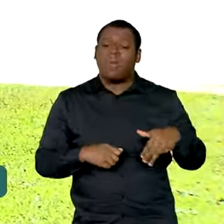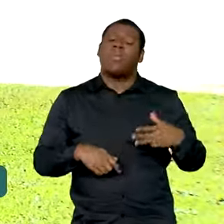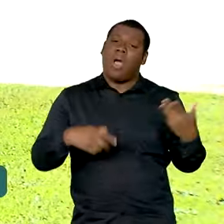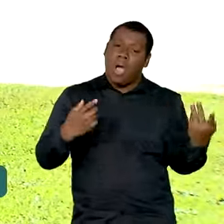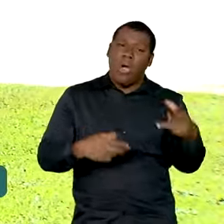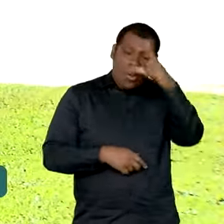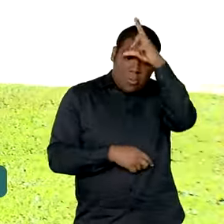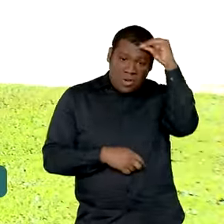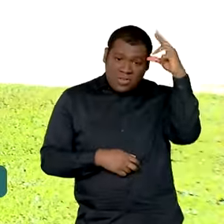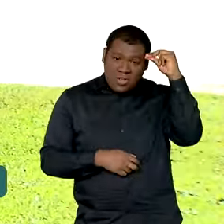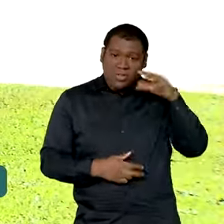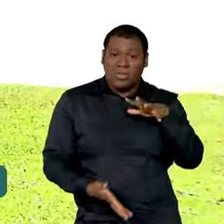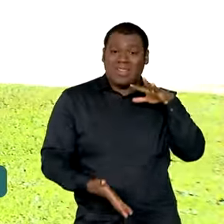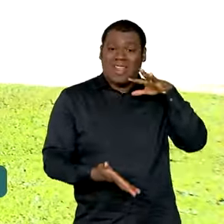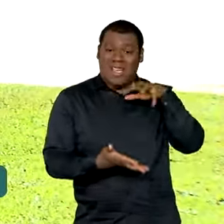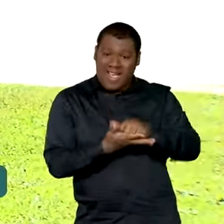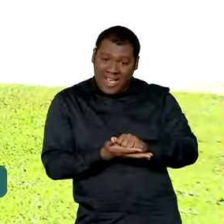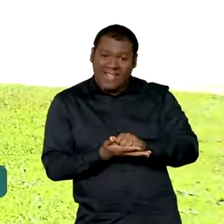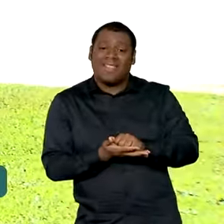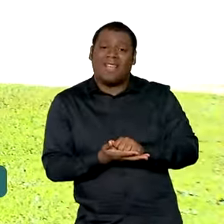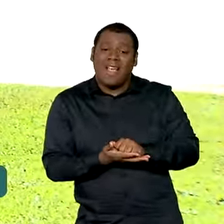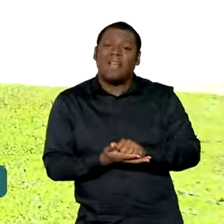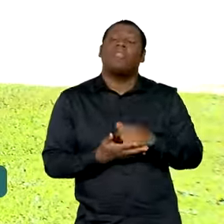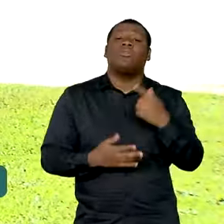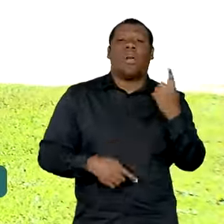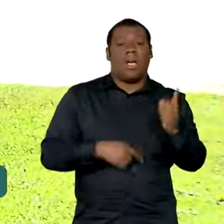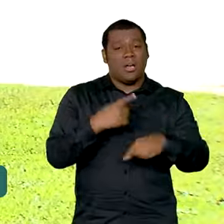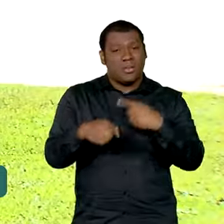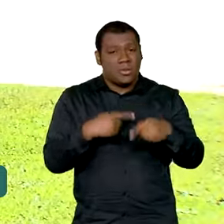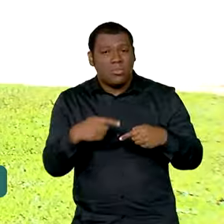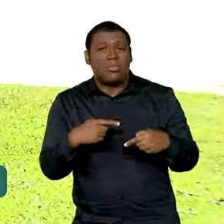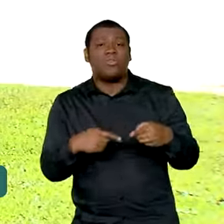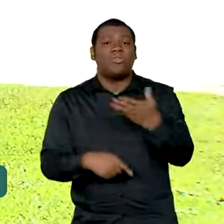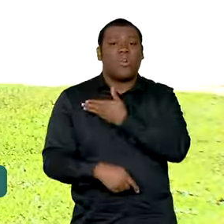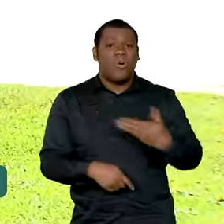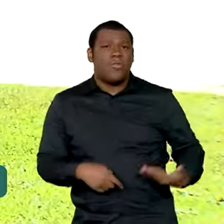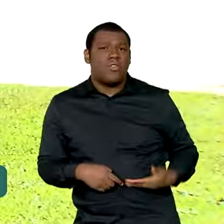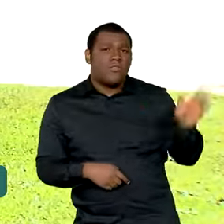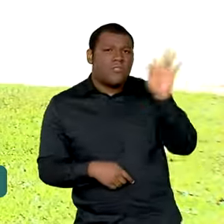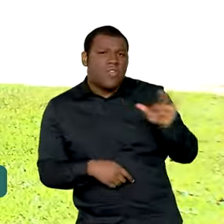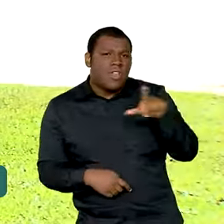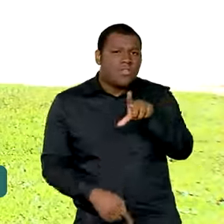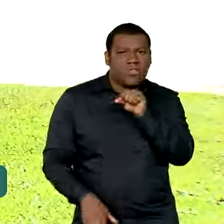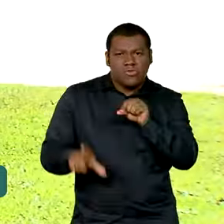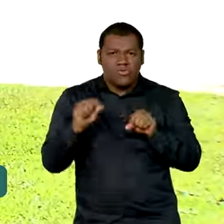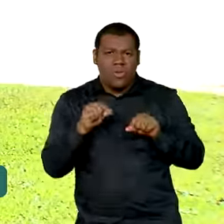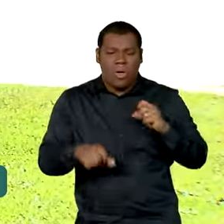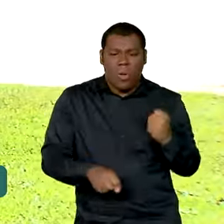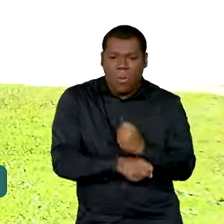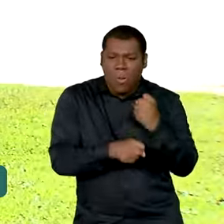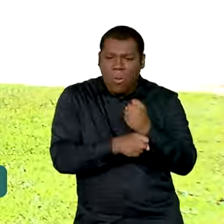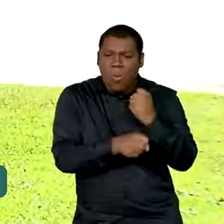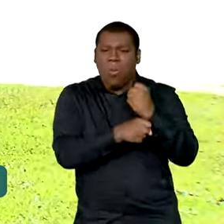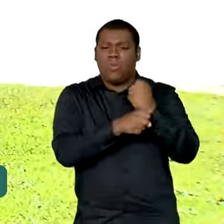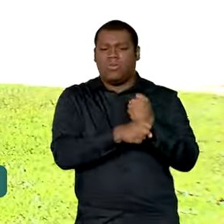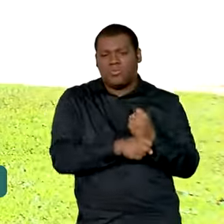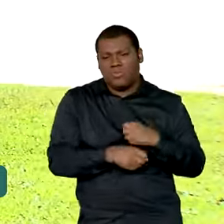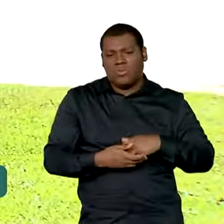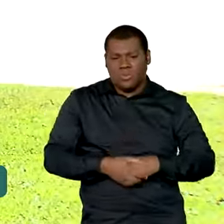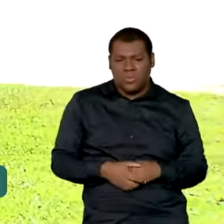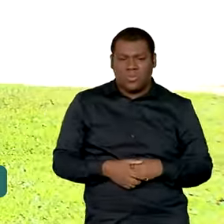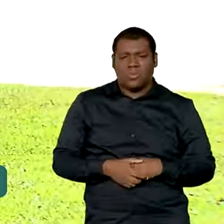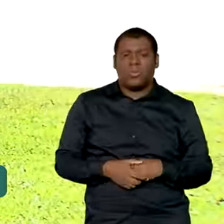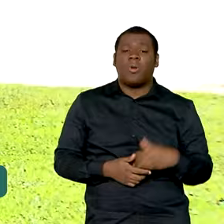a população, são as que são escolhidas para receber esse recurso e poder passar por essa obra do PAC.